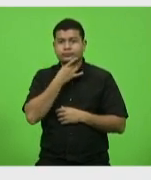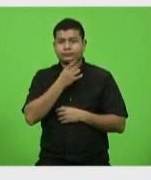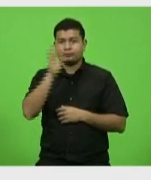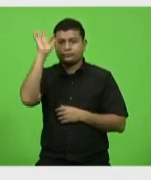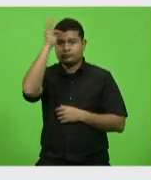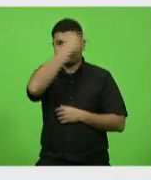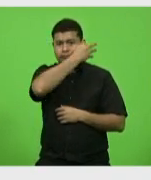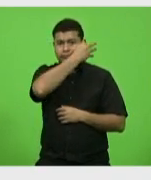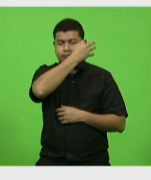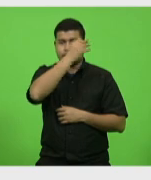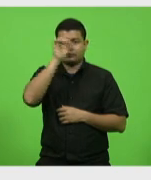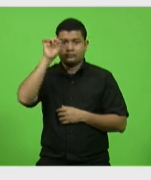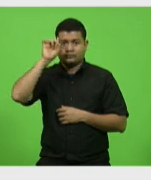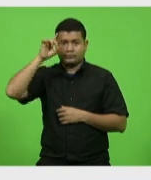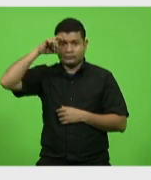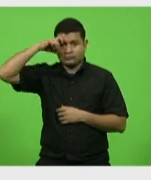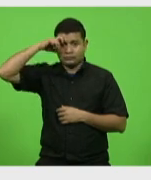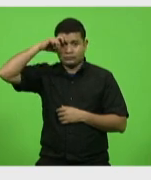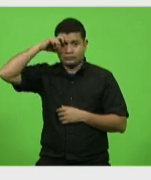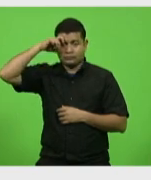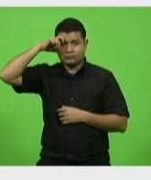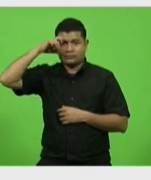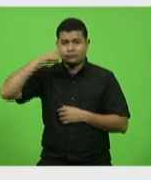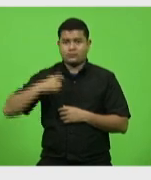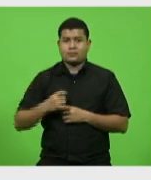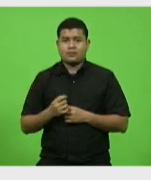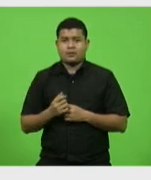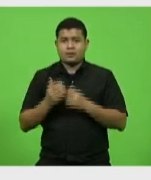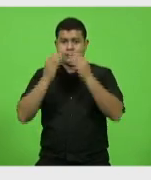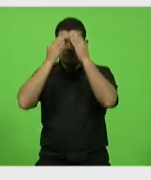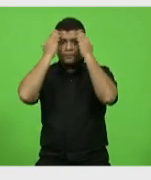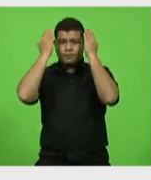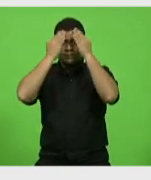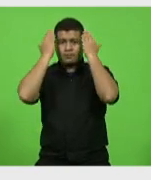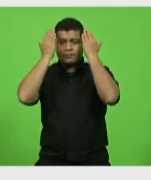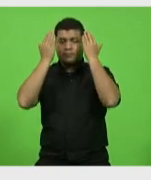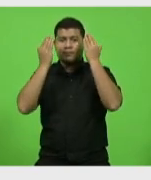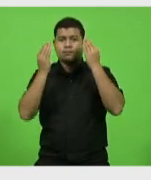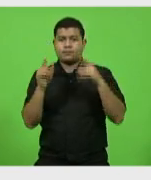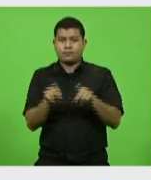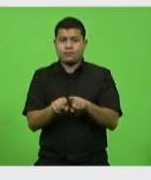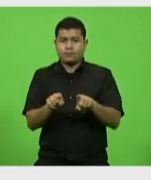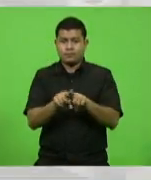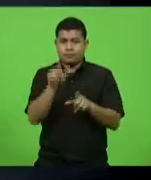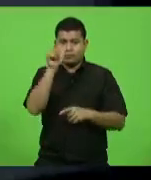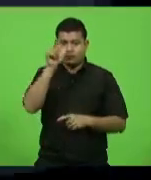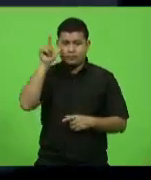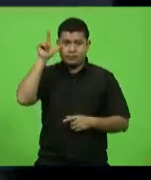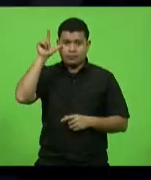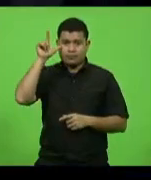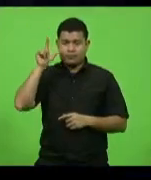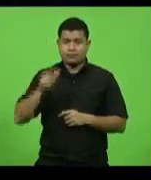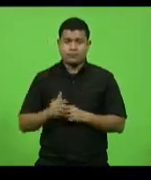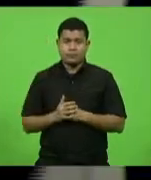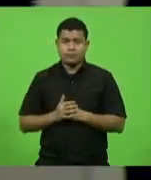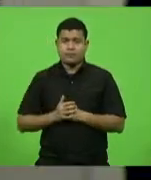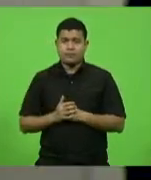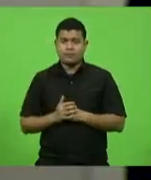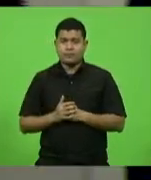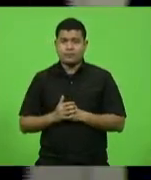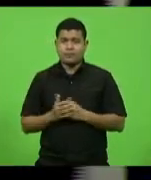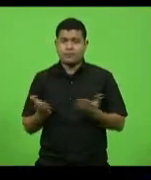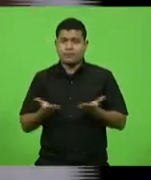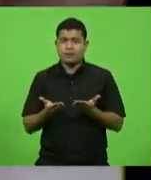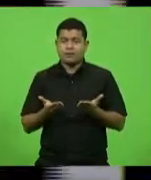deputado Marcos Vieira, no deputado José Milton Schaefer e no deputado Laércio Schuster. Como vota o